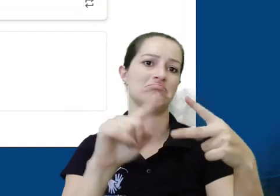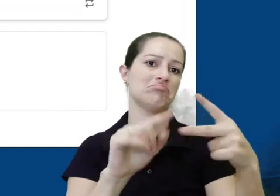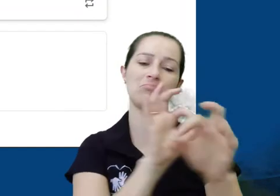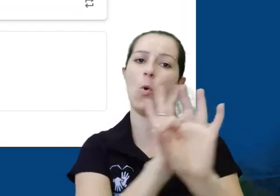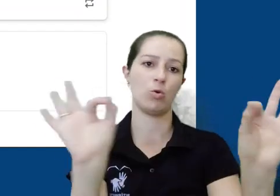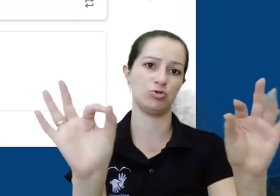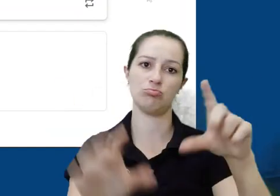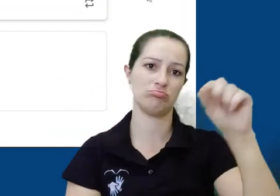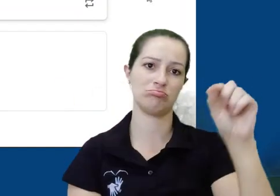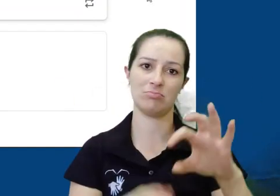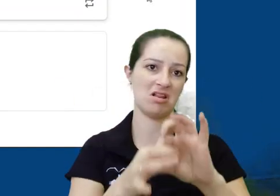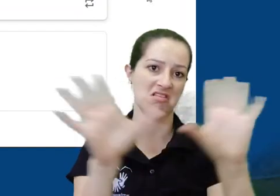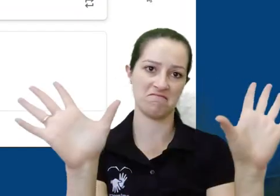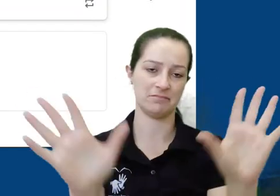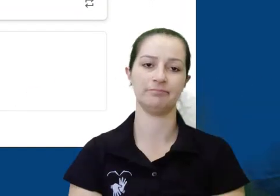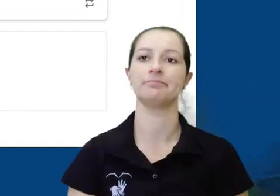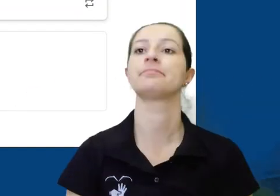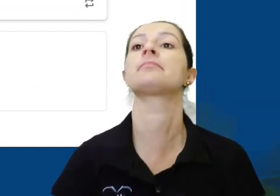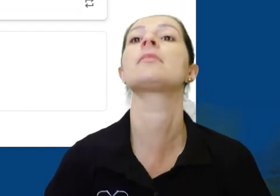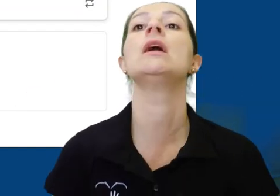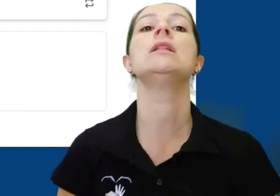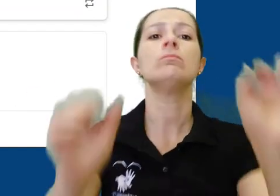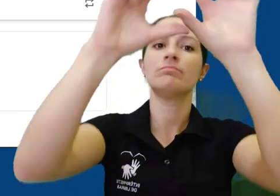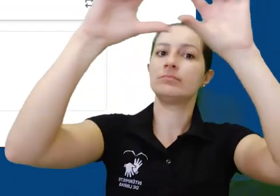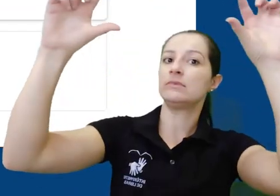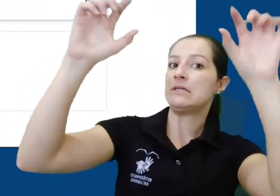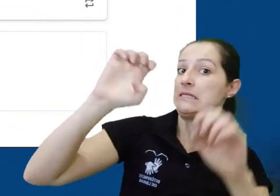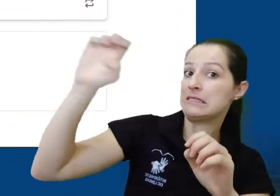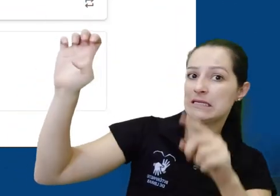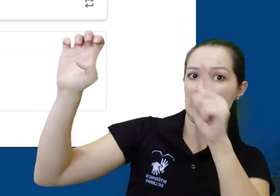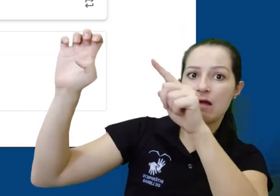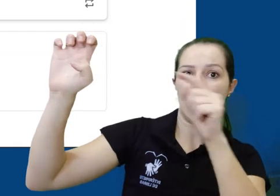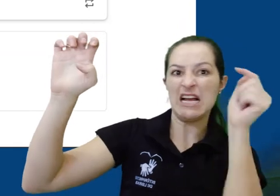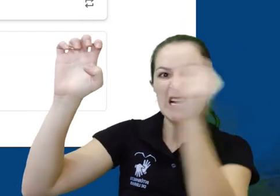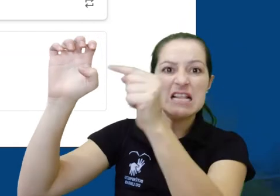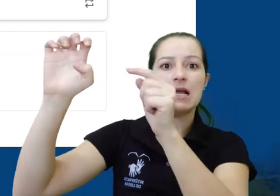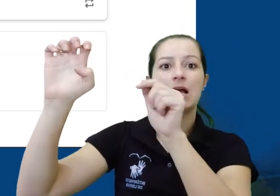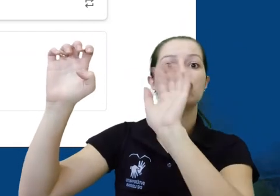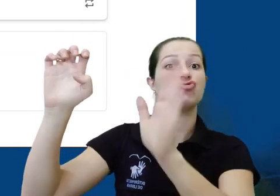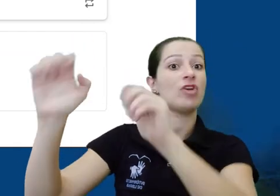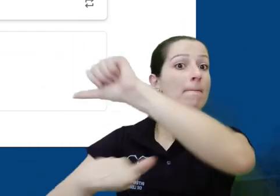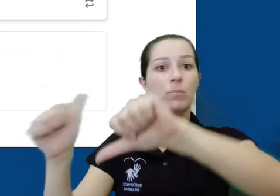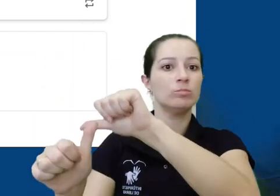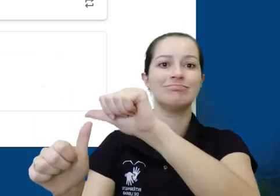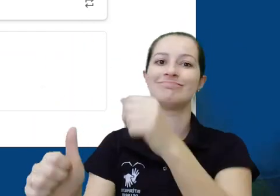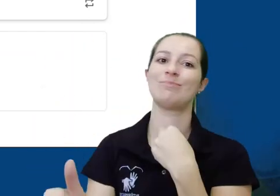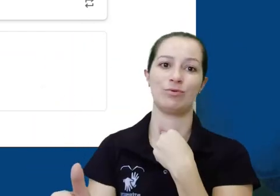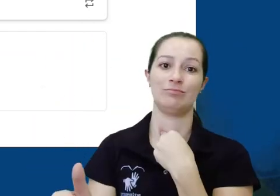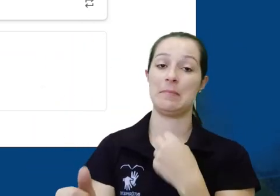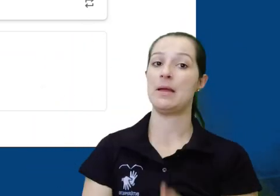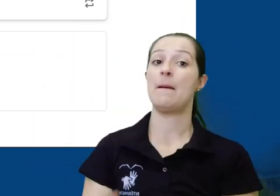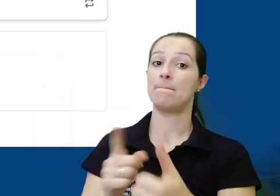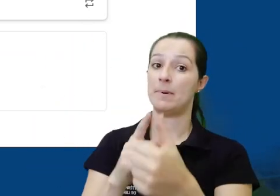ambas opções são ótimas. Indo para o lado esquerdo do nosso cabeçalho não podemos fazer alterações diretamente clicando sobre os itens,